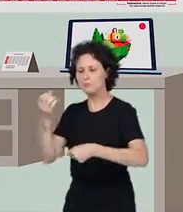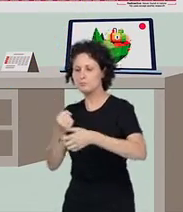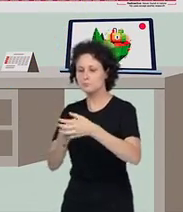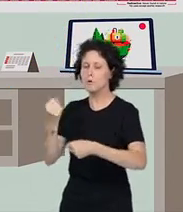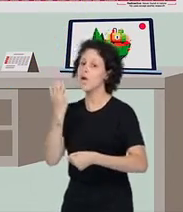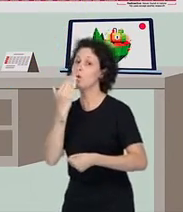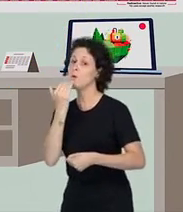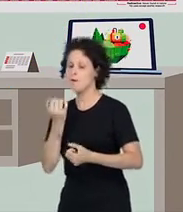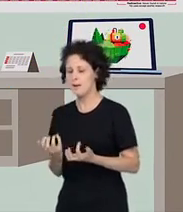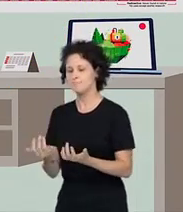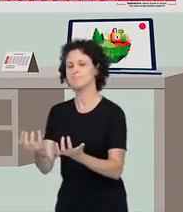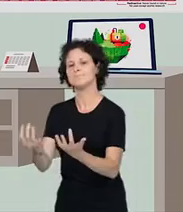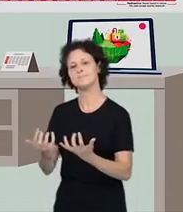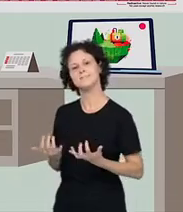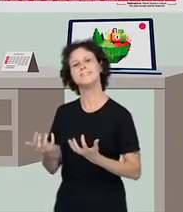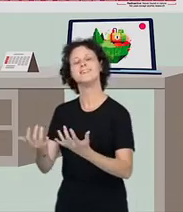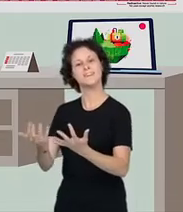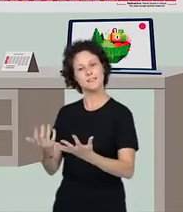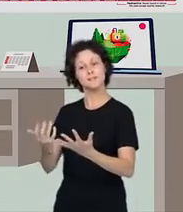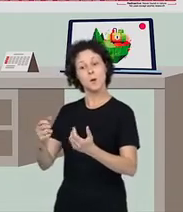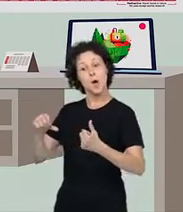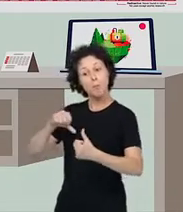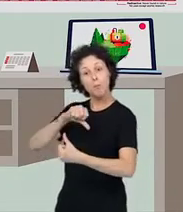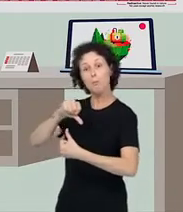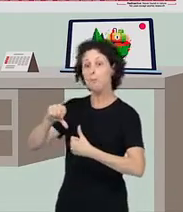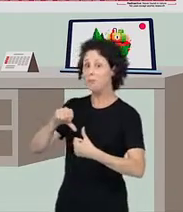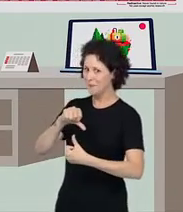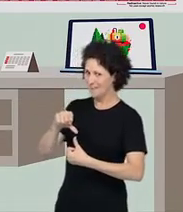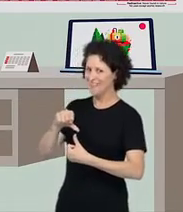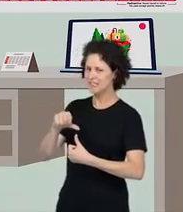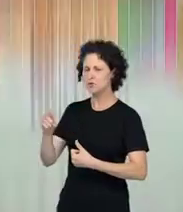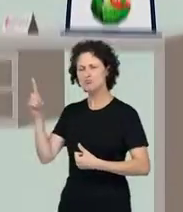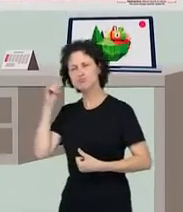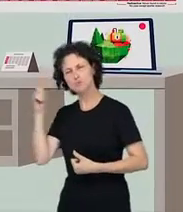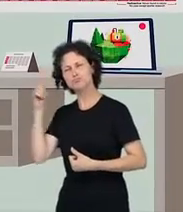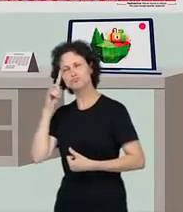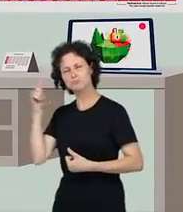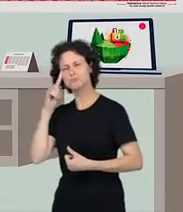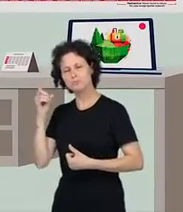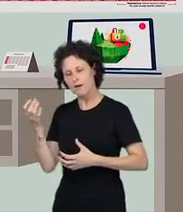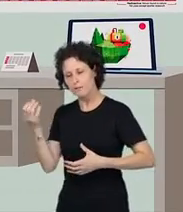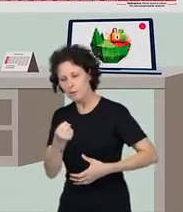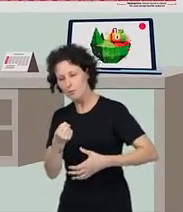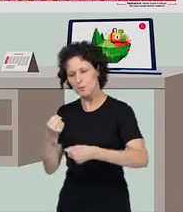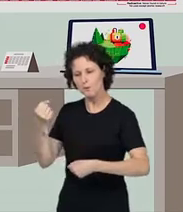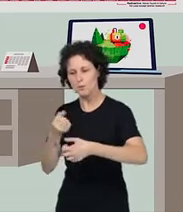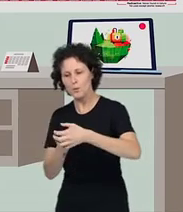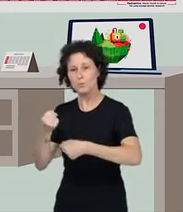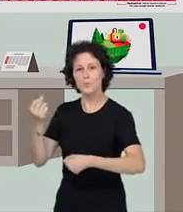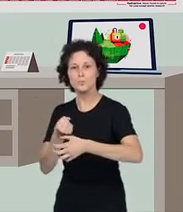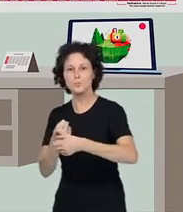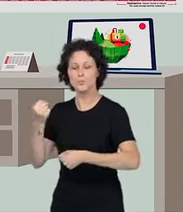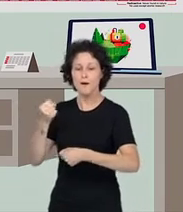que irão se alimentar de capim do pasto e também de ração com farelos de grãos. Diariamente, o leite é retirado das